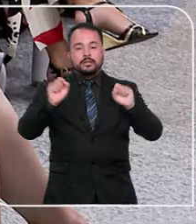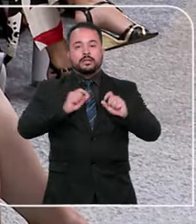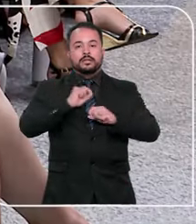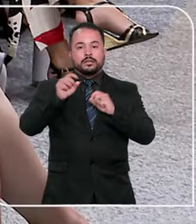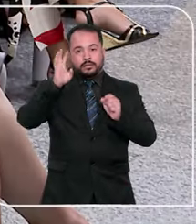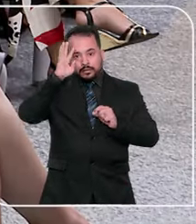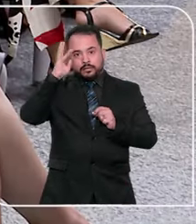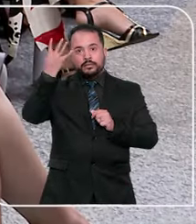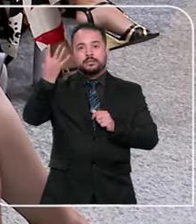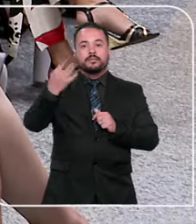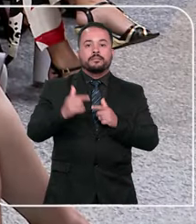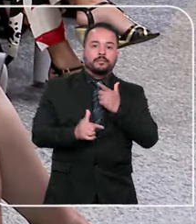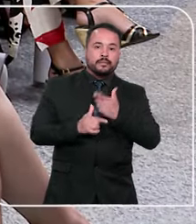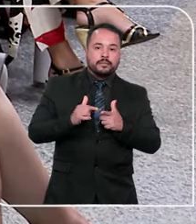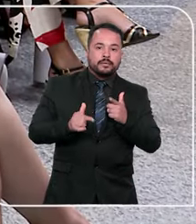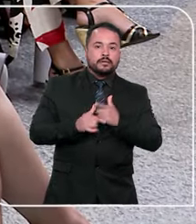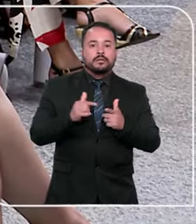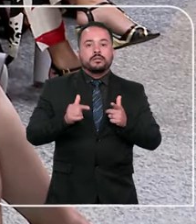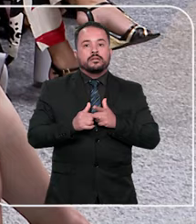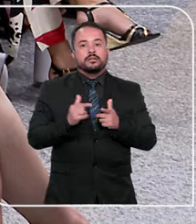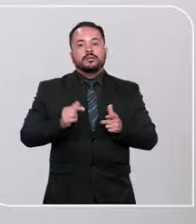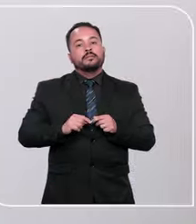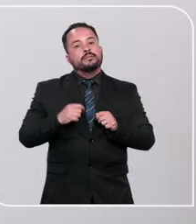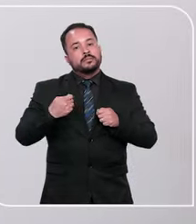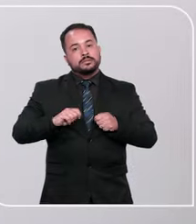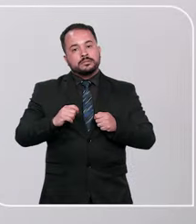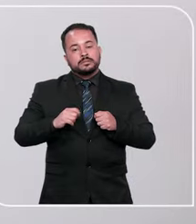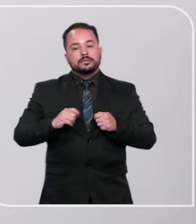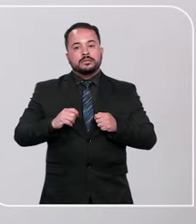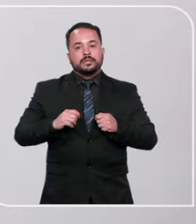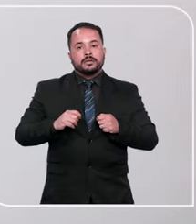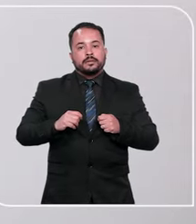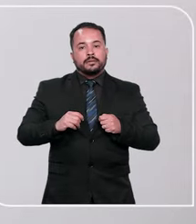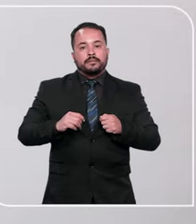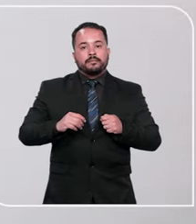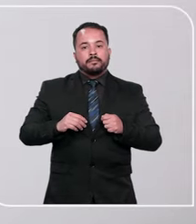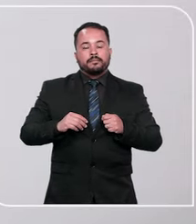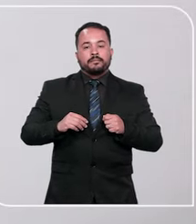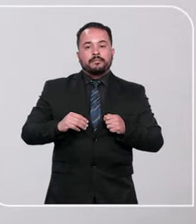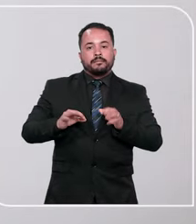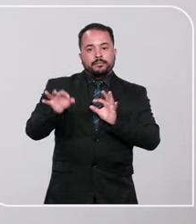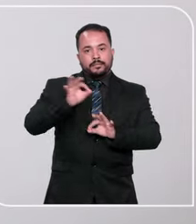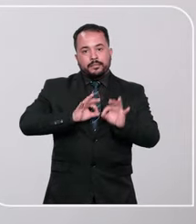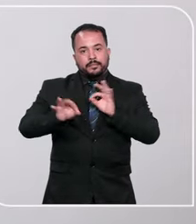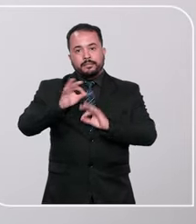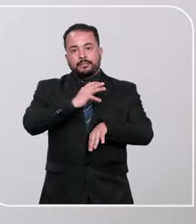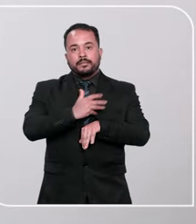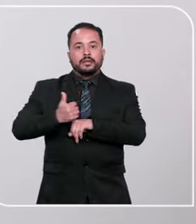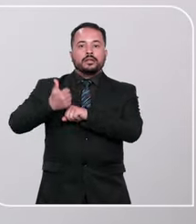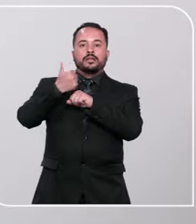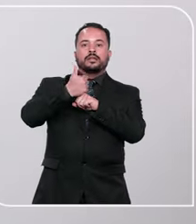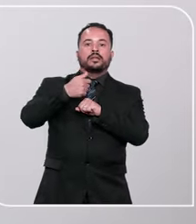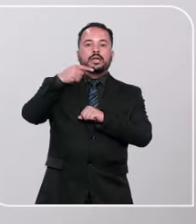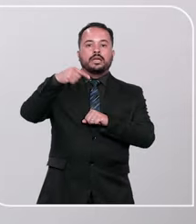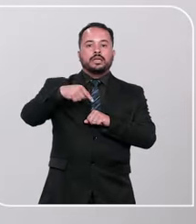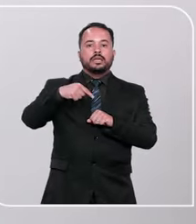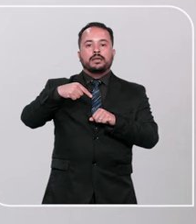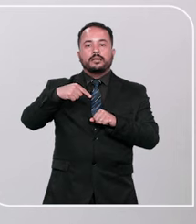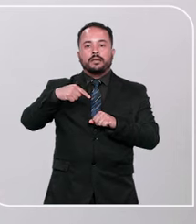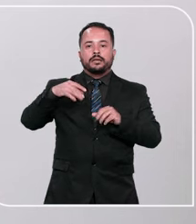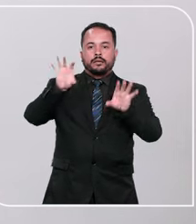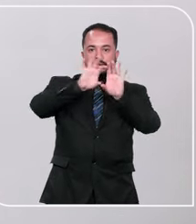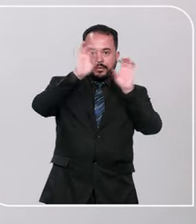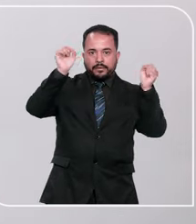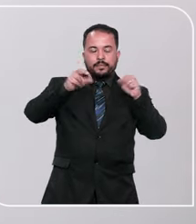seja contemplada na resolução de problemas e implementação de melhorias Se é um tribunal da cidadania é um